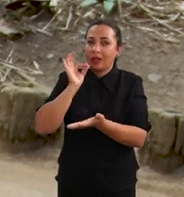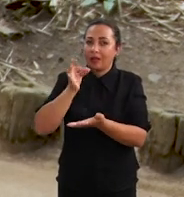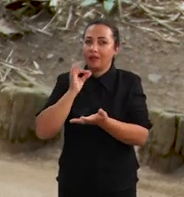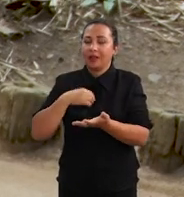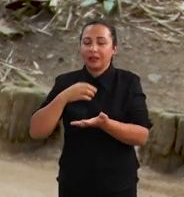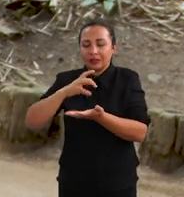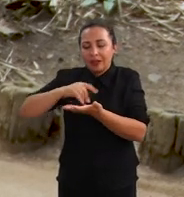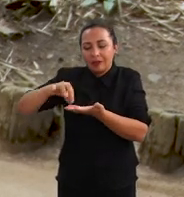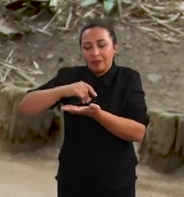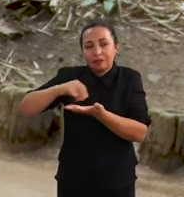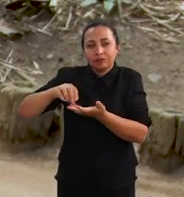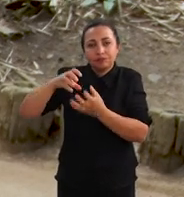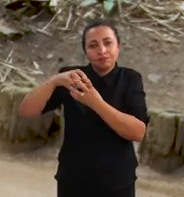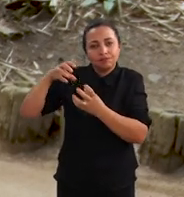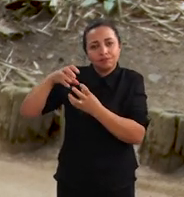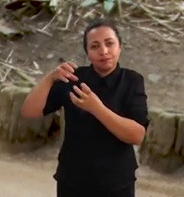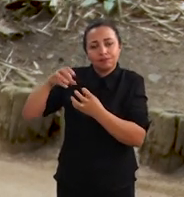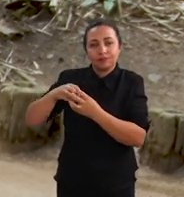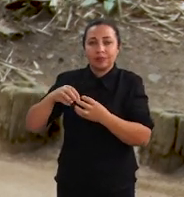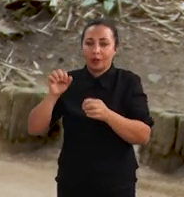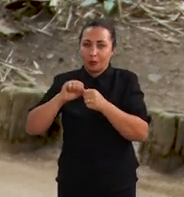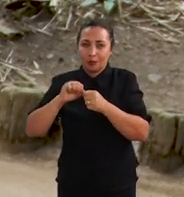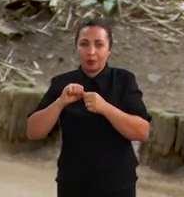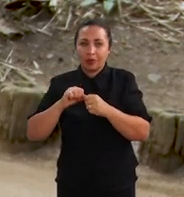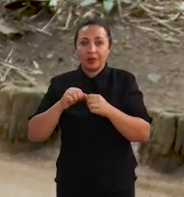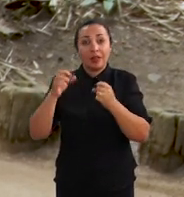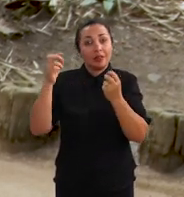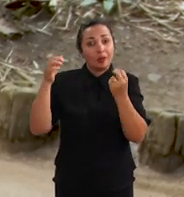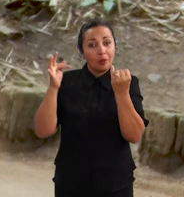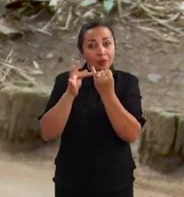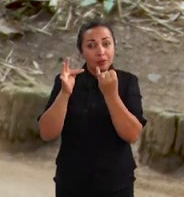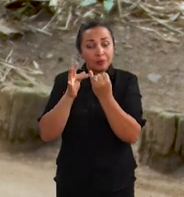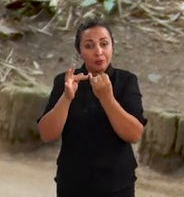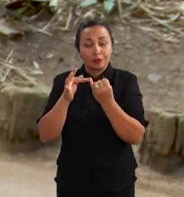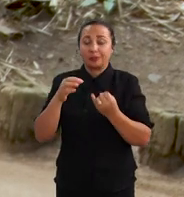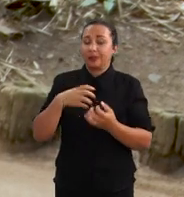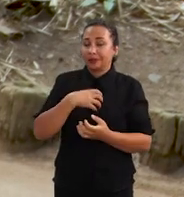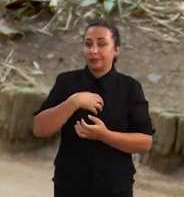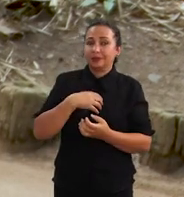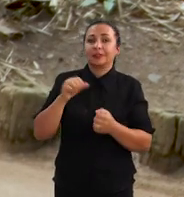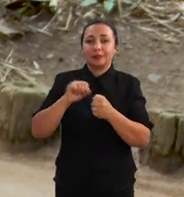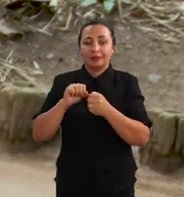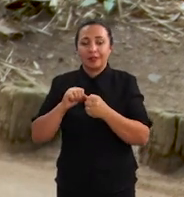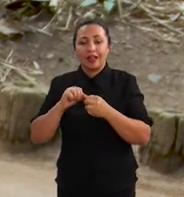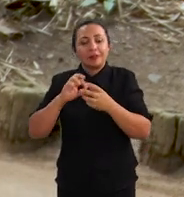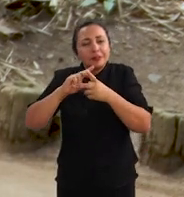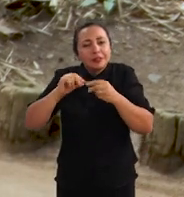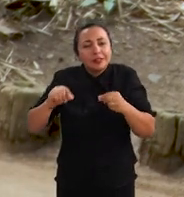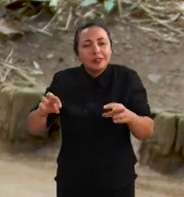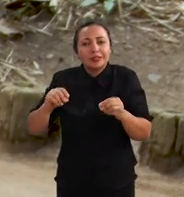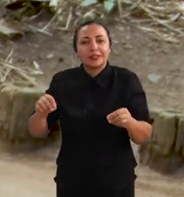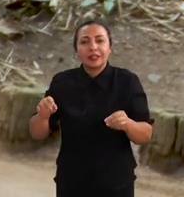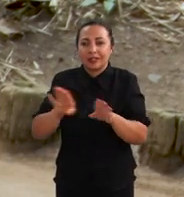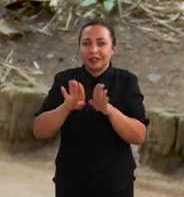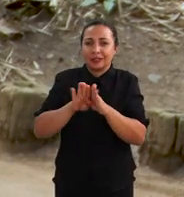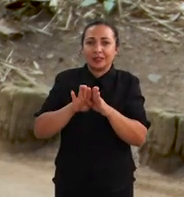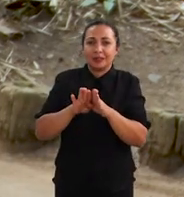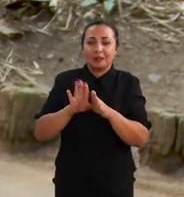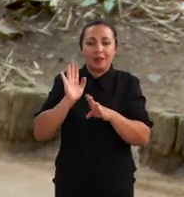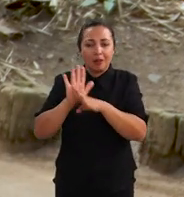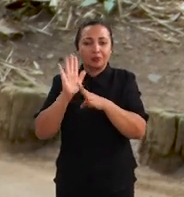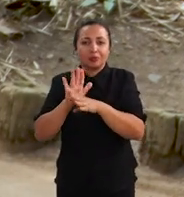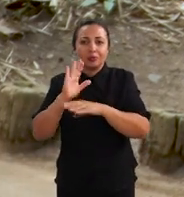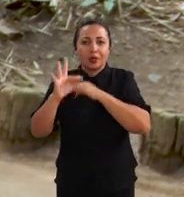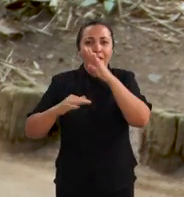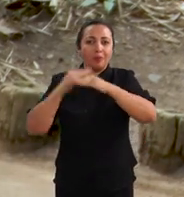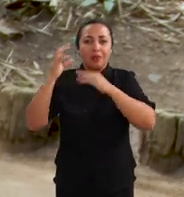leva farelo de cacau na composição, os cientistas do IFE Baiano valorizam esses resíduos, ao mesmo tempo que possibilitam